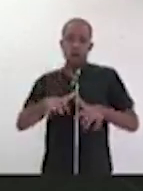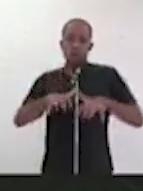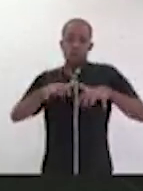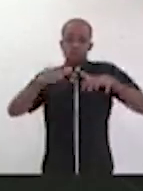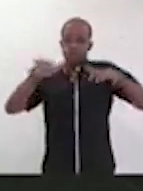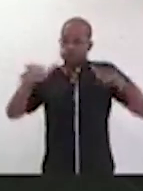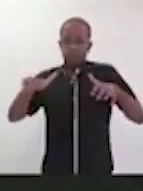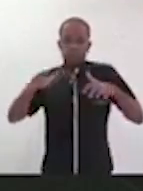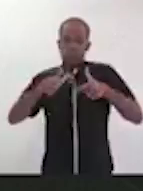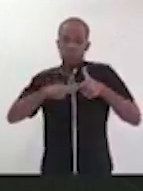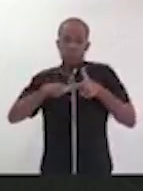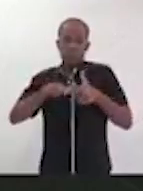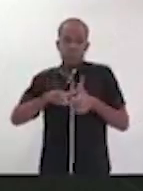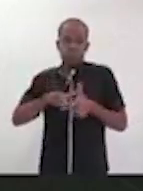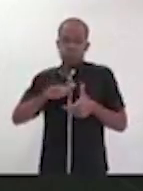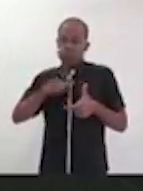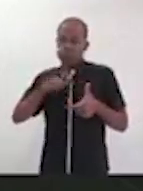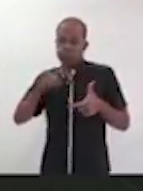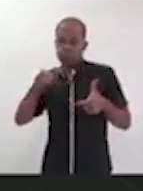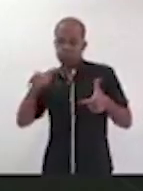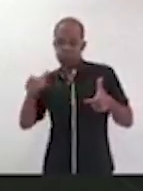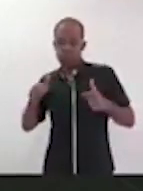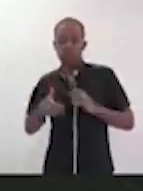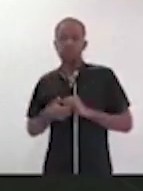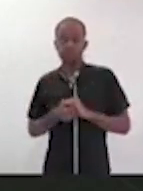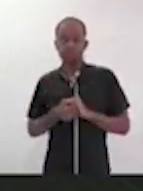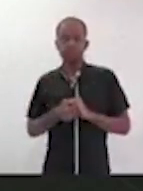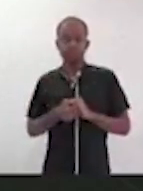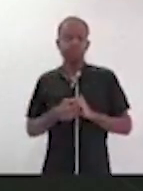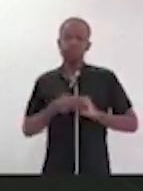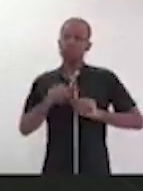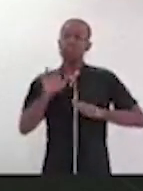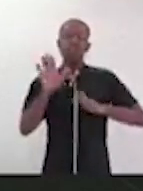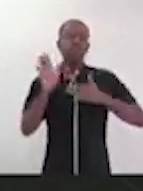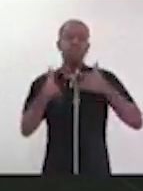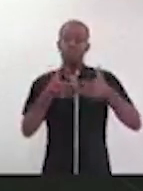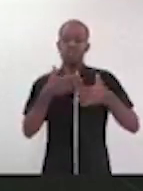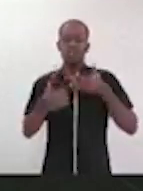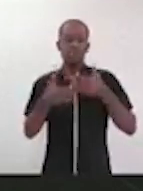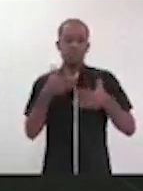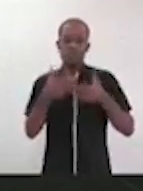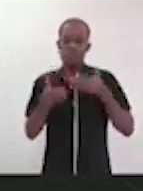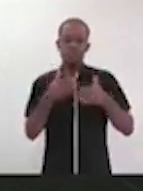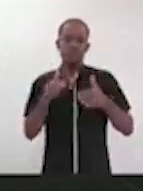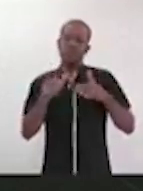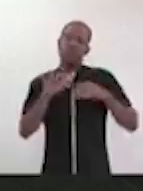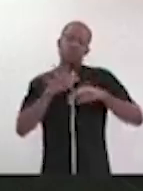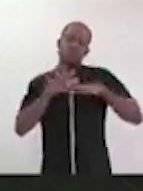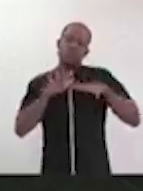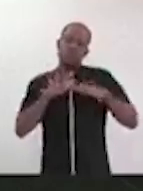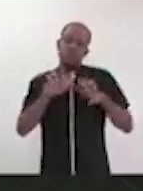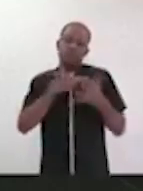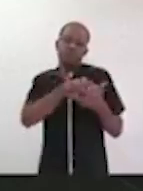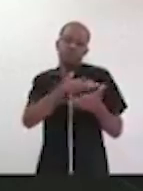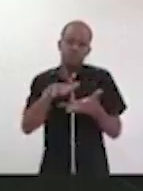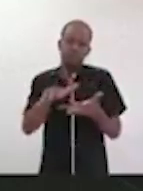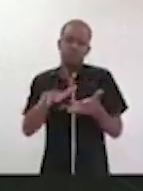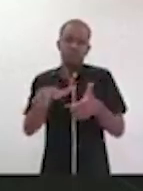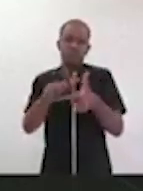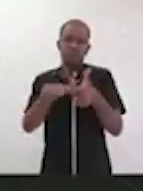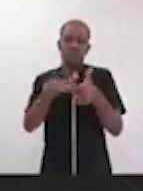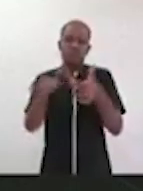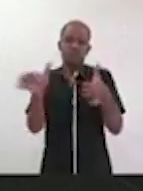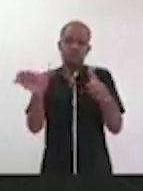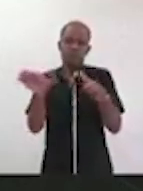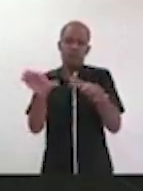futuro, independente da pandemia sanitária, ele fica ainda mais nebuloso se nós não sabemos ou não